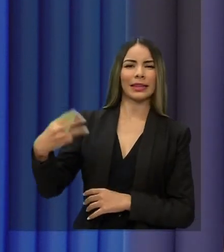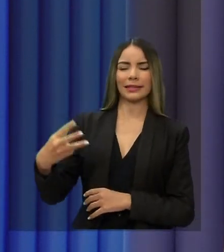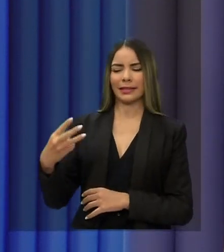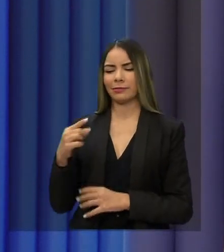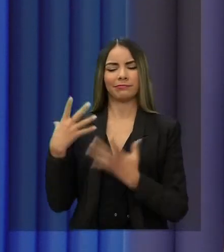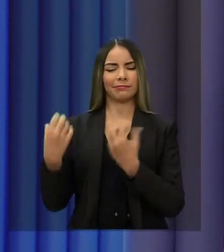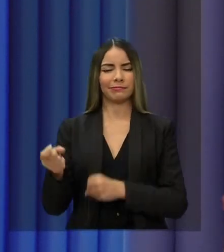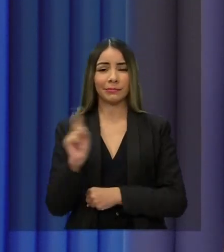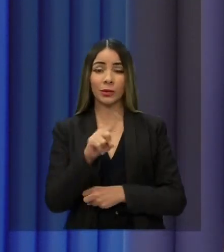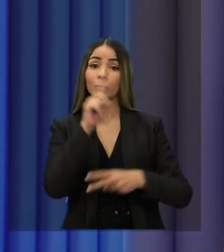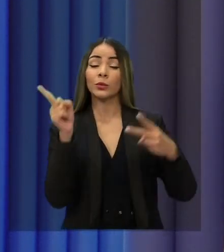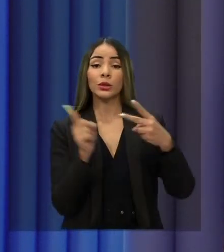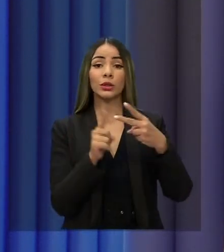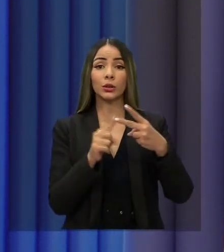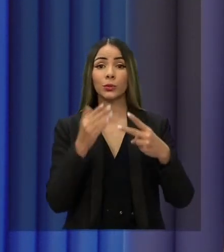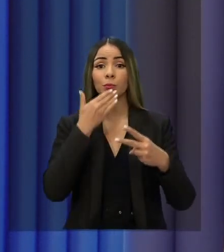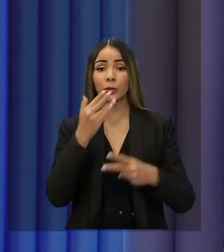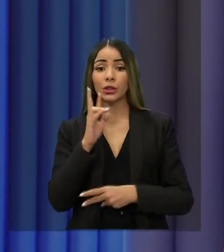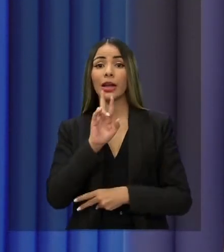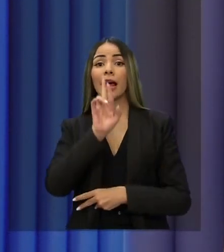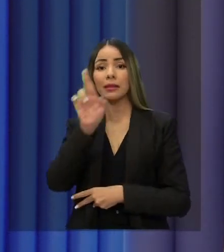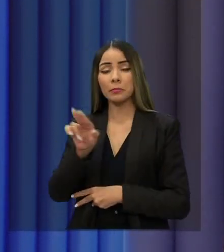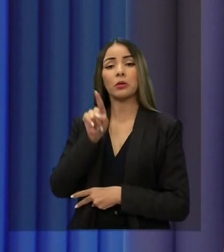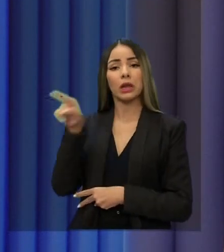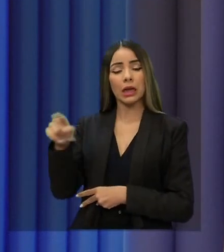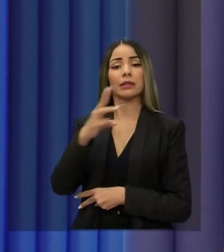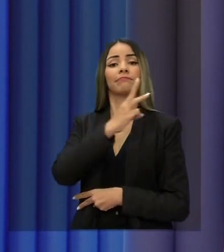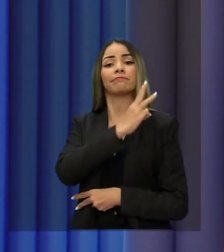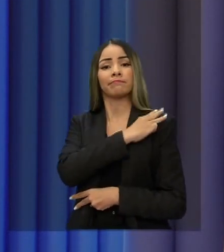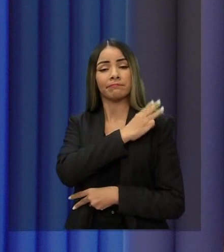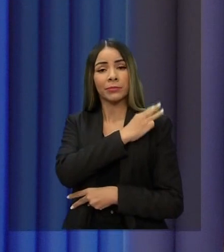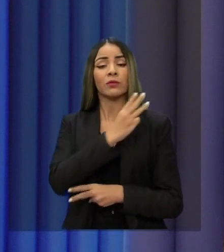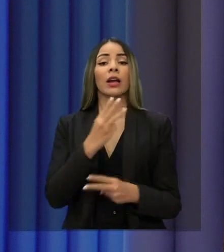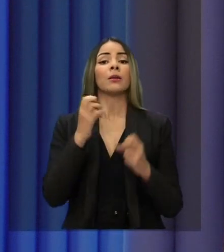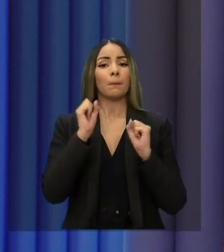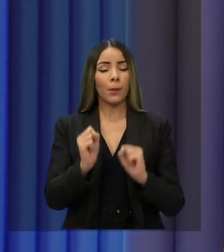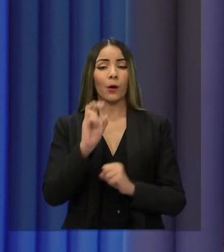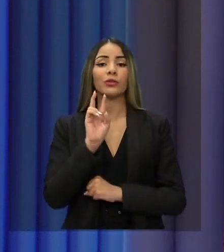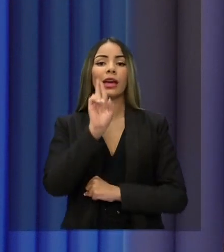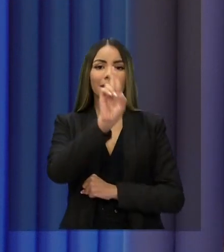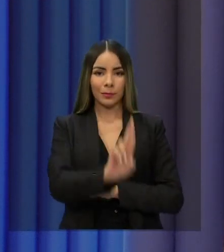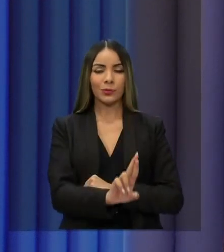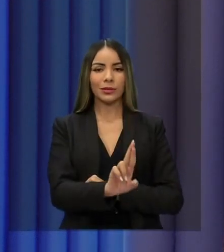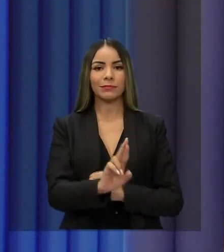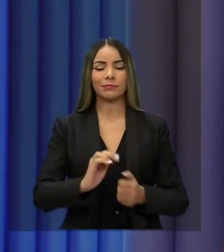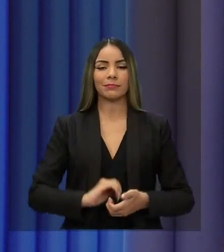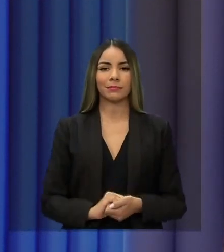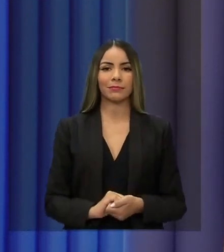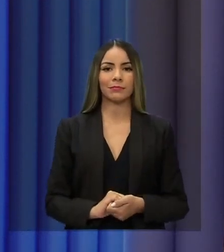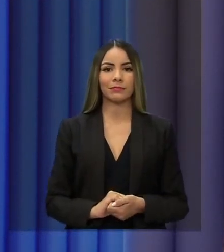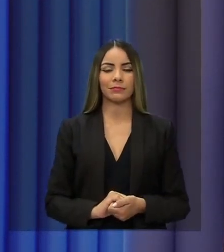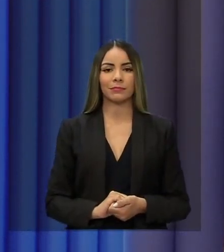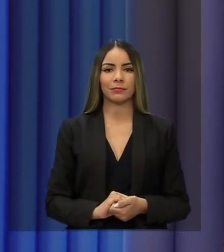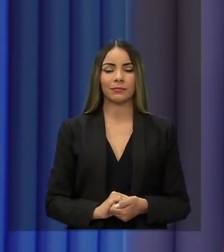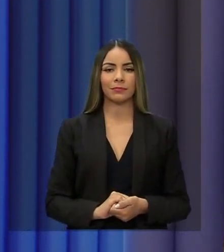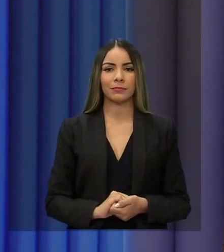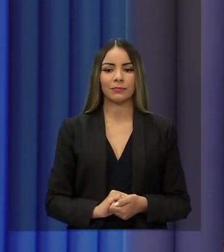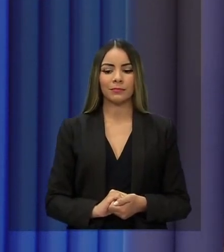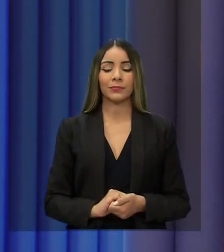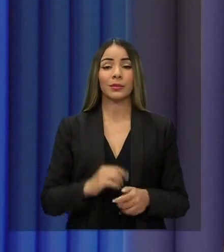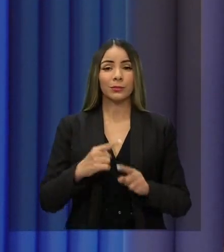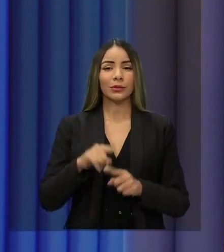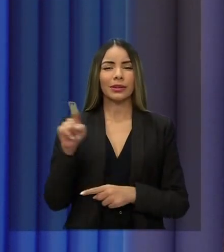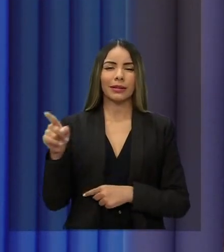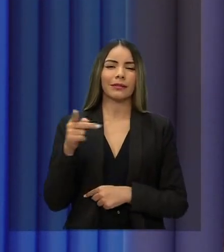Já o segundo foi concedido o direito de resposta pela afirmação ao candidato, que dizia exatamente,